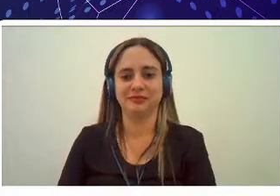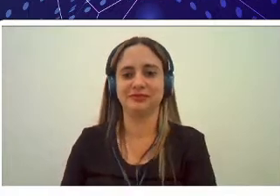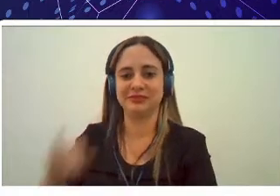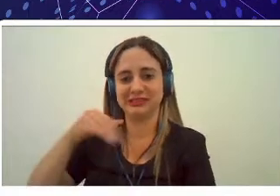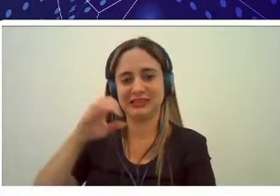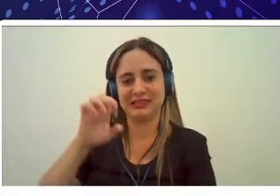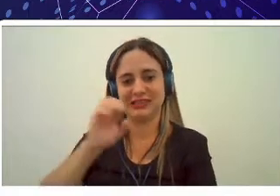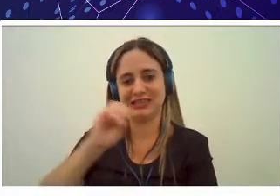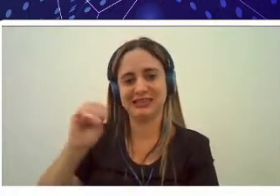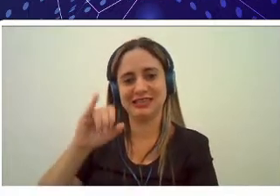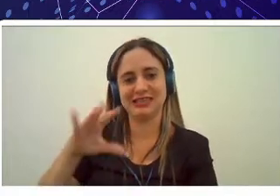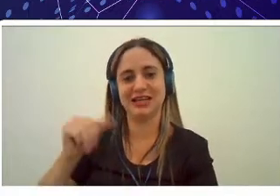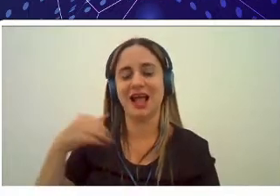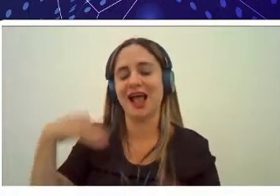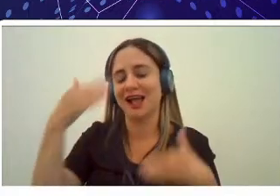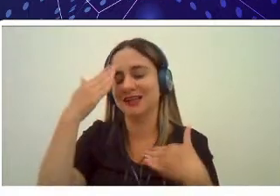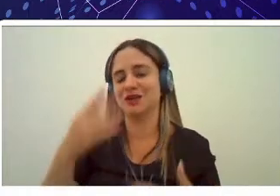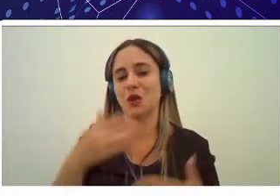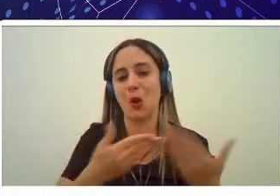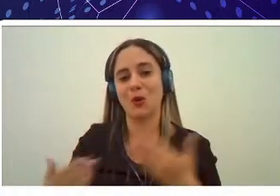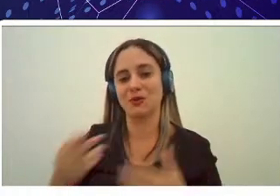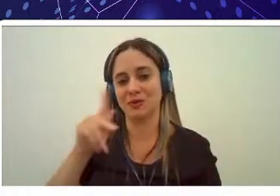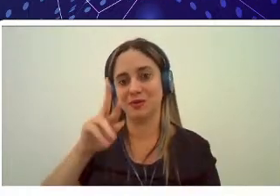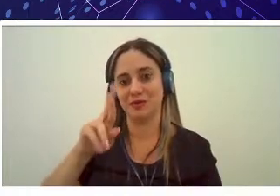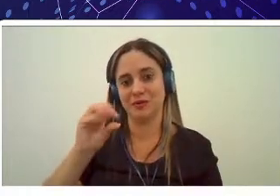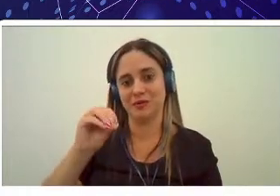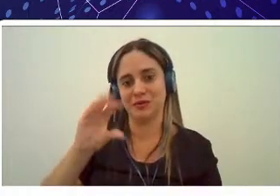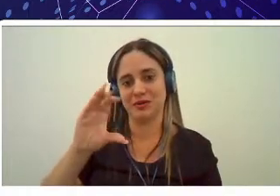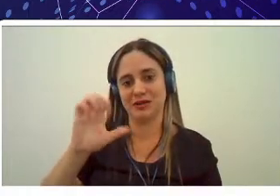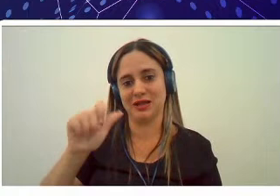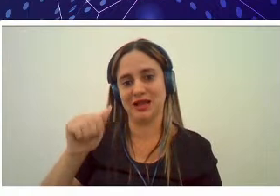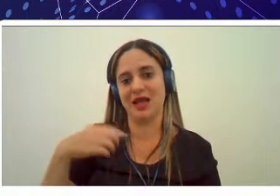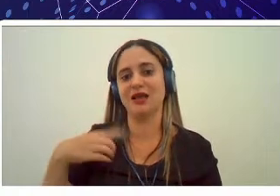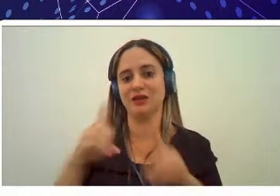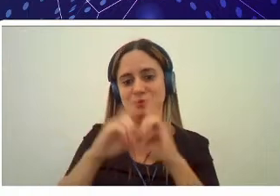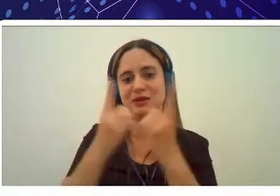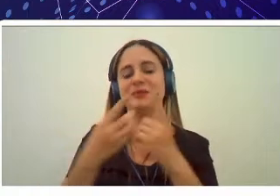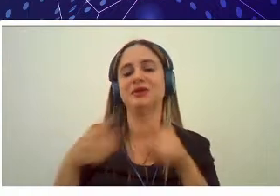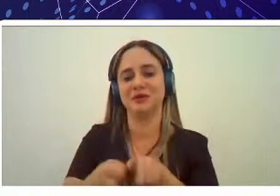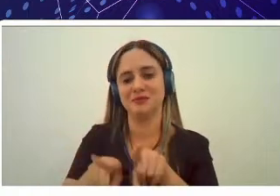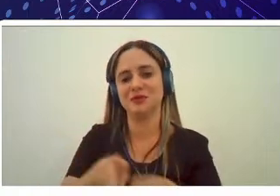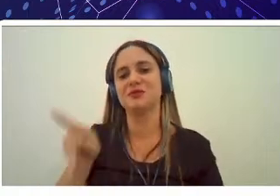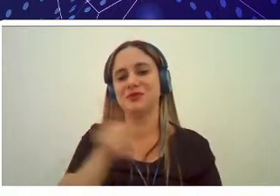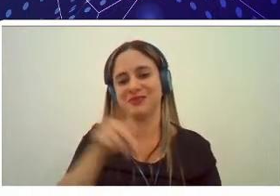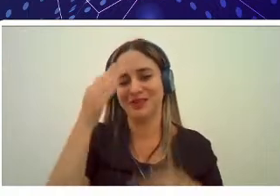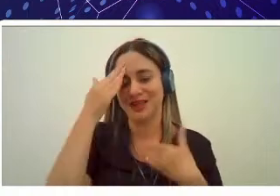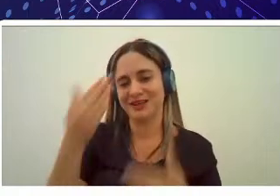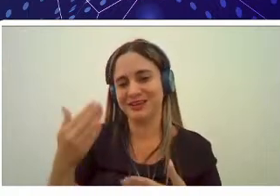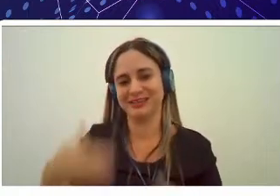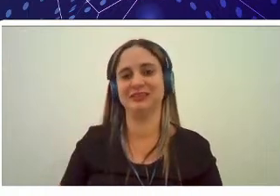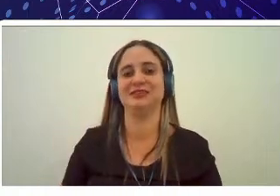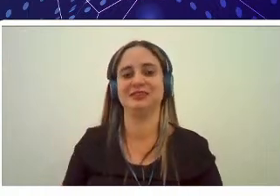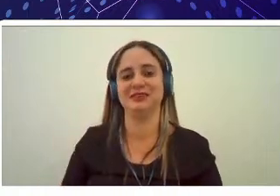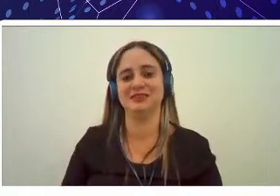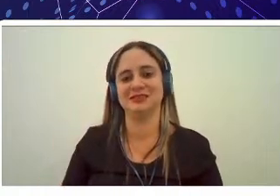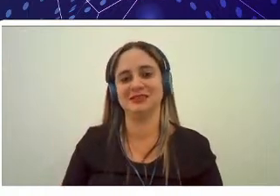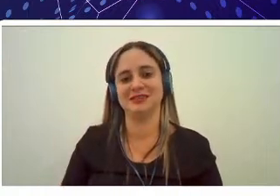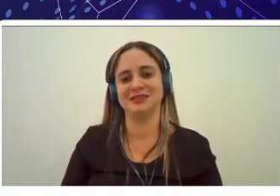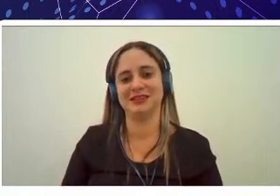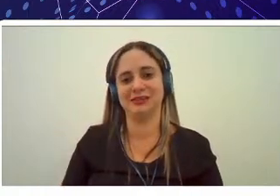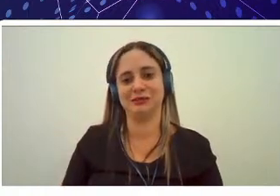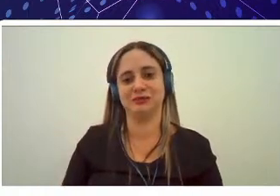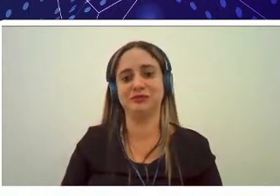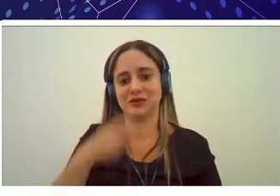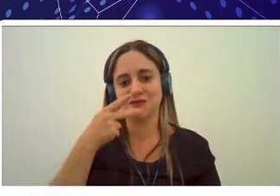agradeço ao convite da Proceia do departamento agradeço aos professores e confirmo o o professor